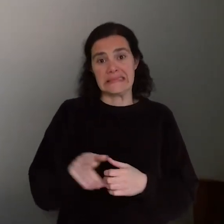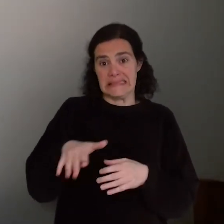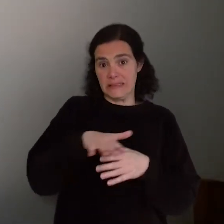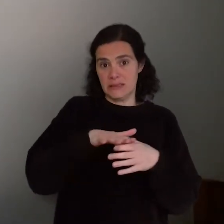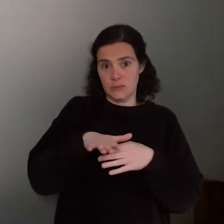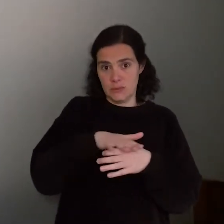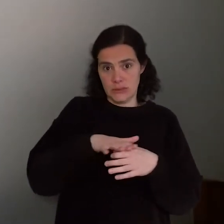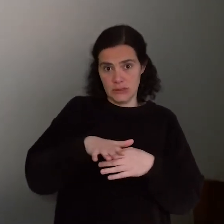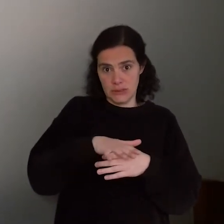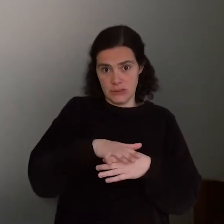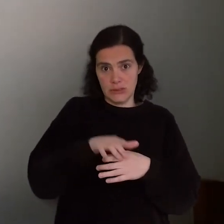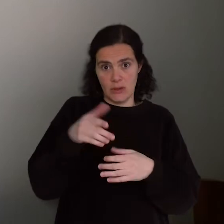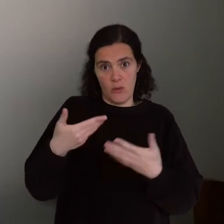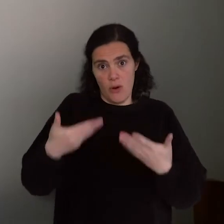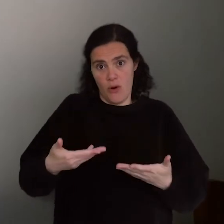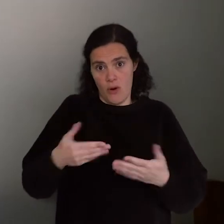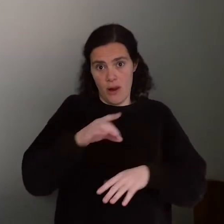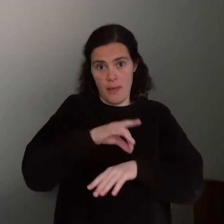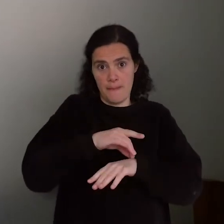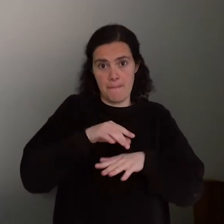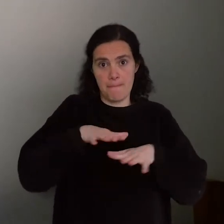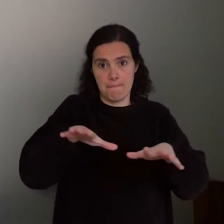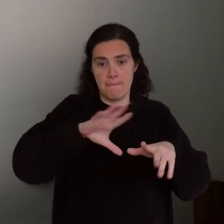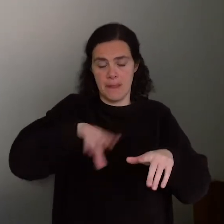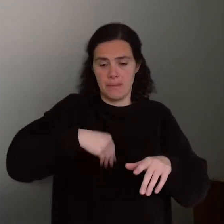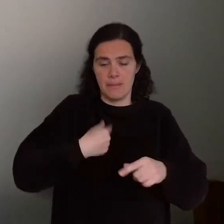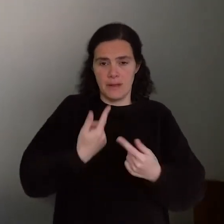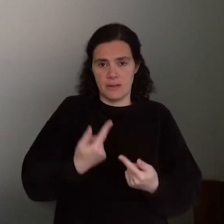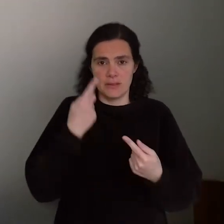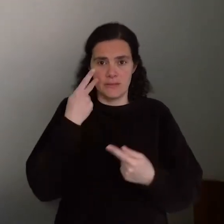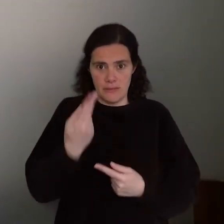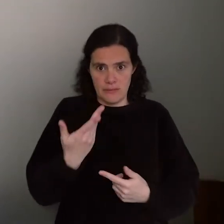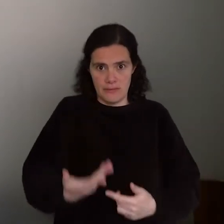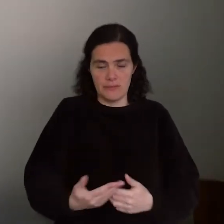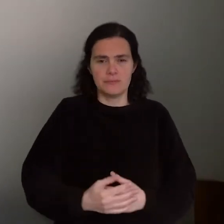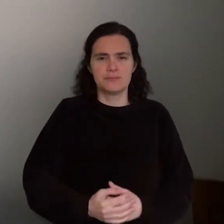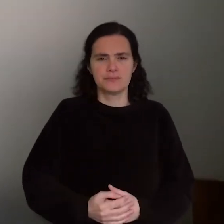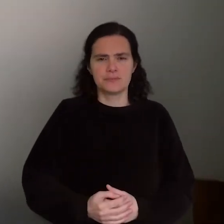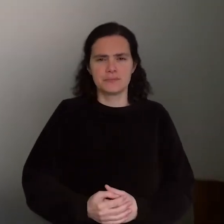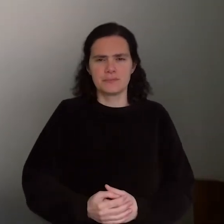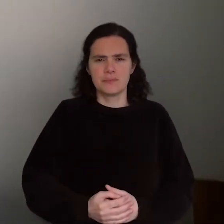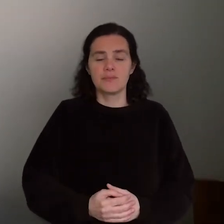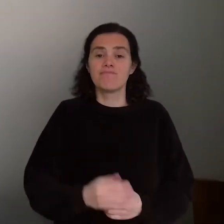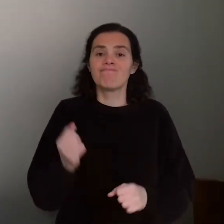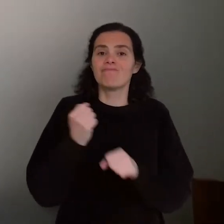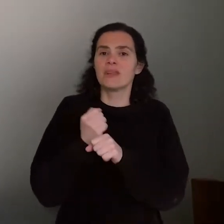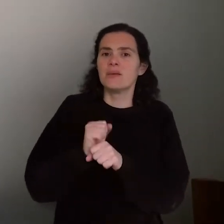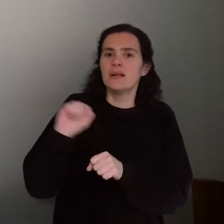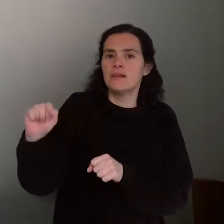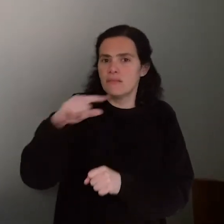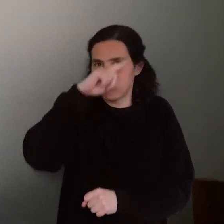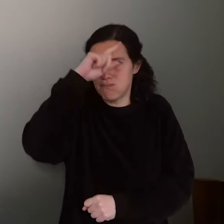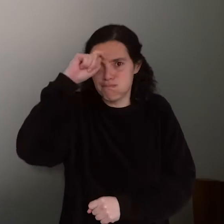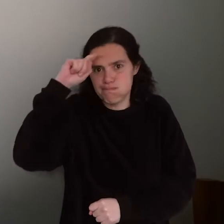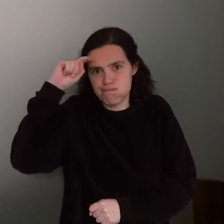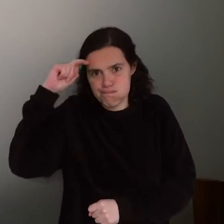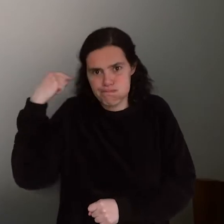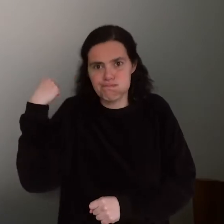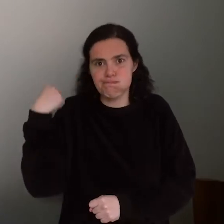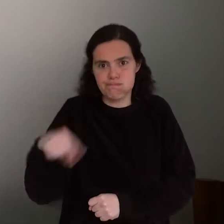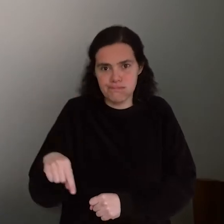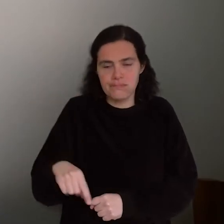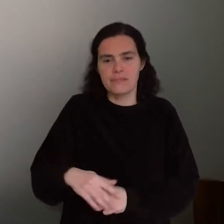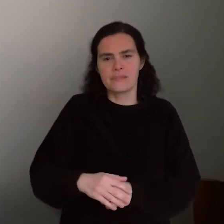situação da atual pandemia que estamos a atravessar viram o seu trabalho cada vez mais dificultado. Neste